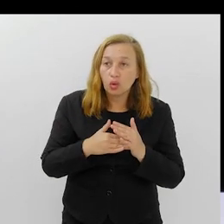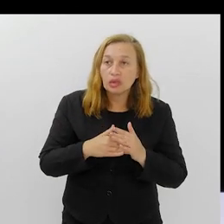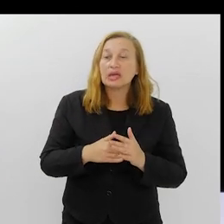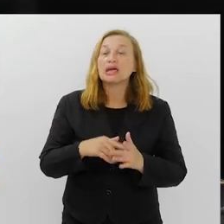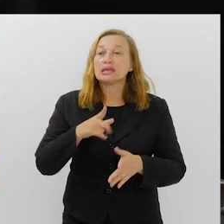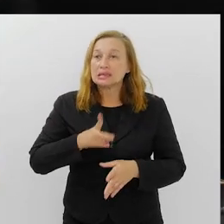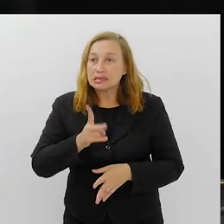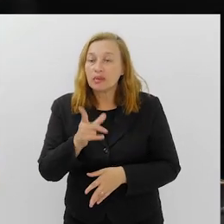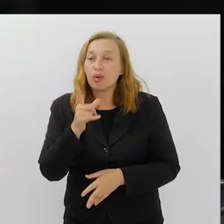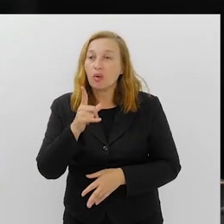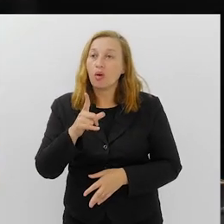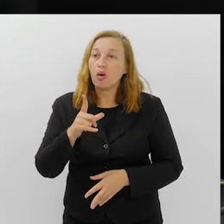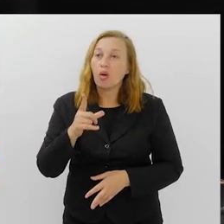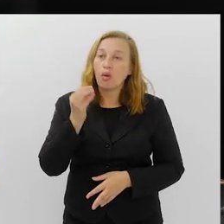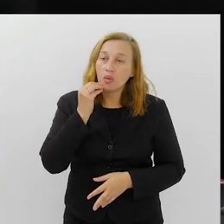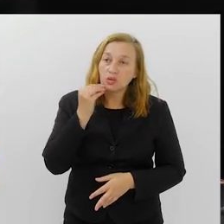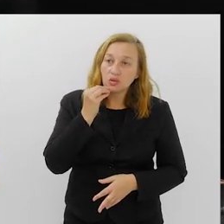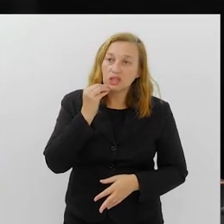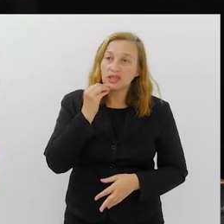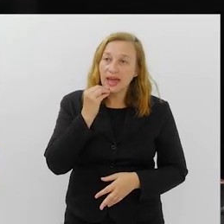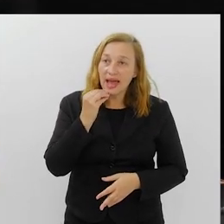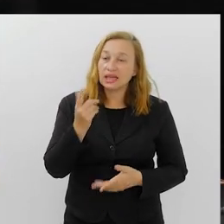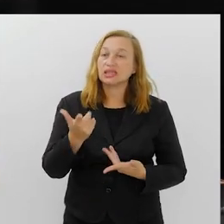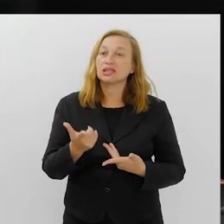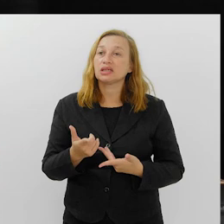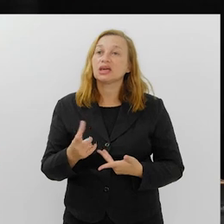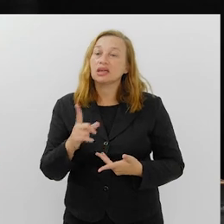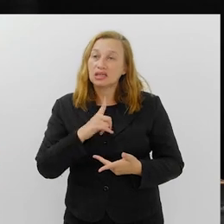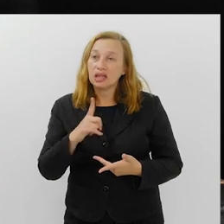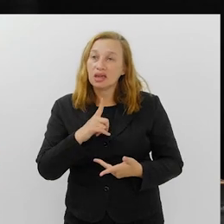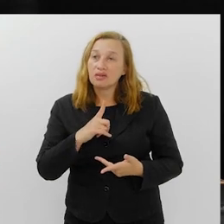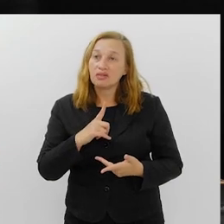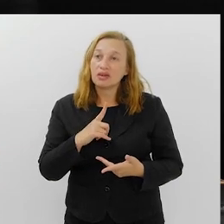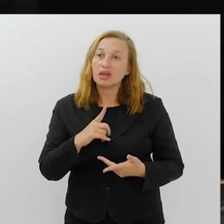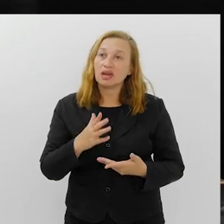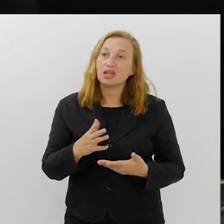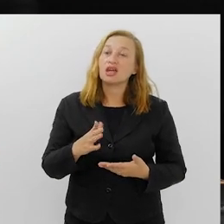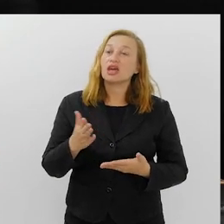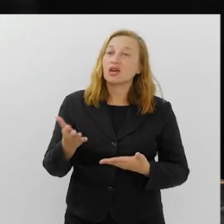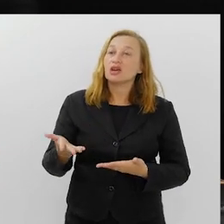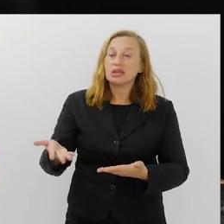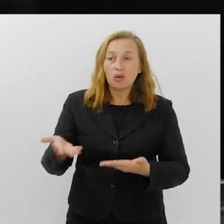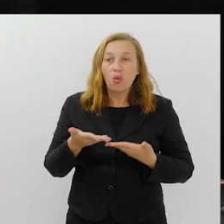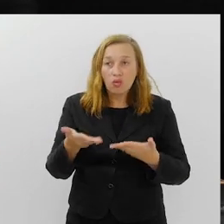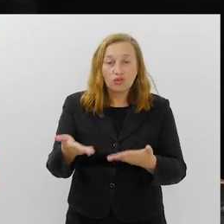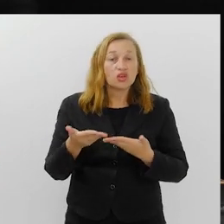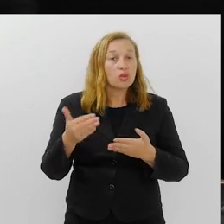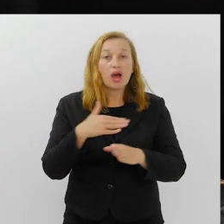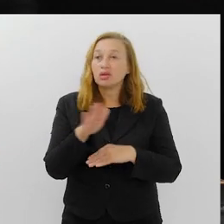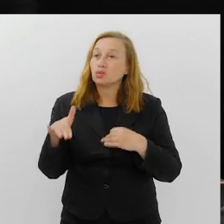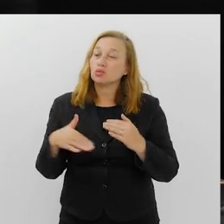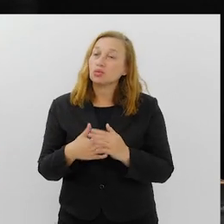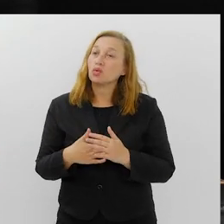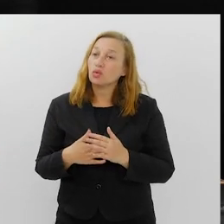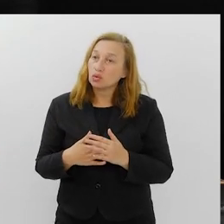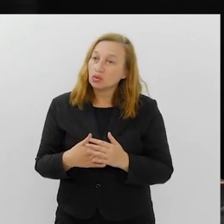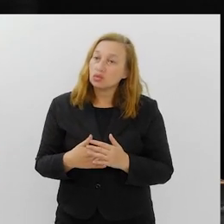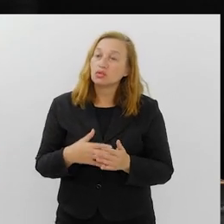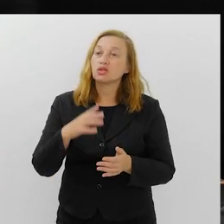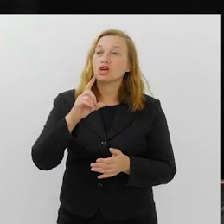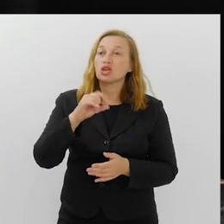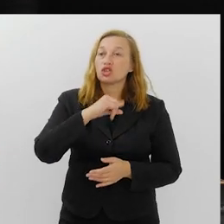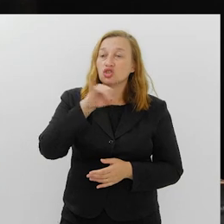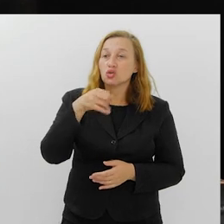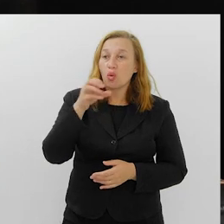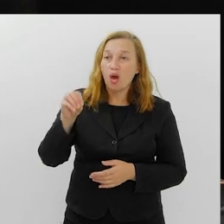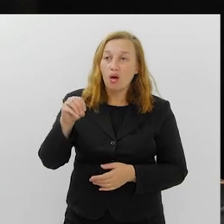sempre que tive oportunidade de trazê-los para o programa, a chegada de nós, Valores, veio o Leandro, veio o Leonardo, veio o Gabriel, veio o João